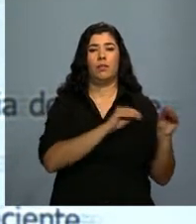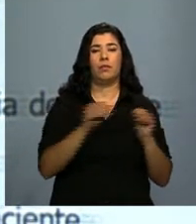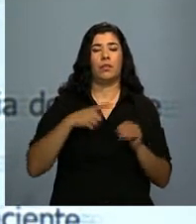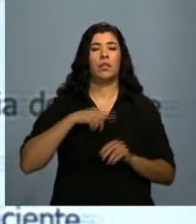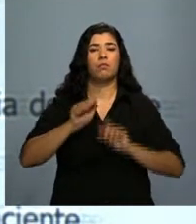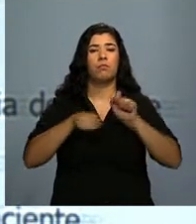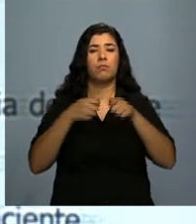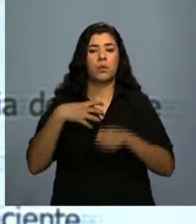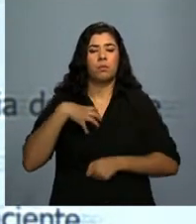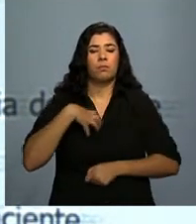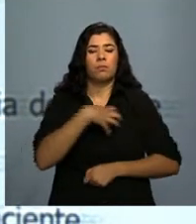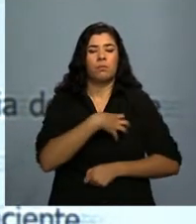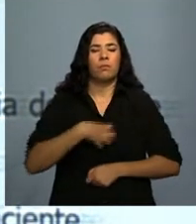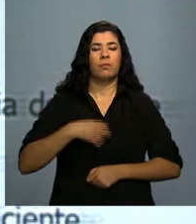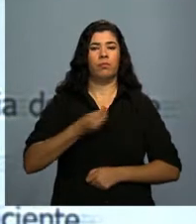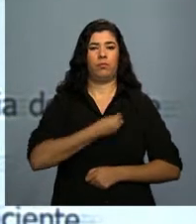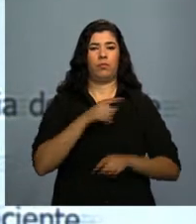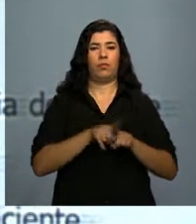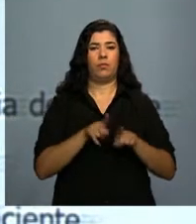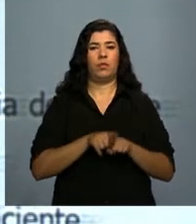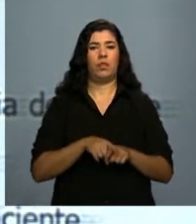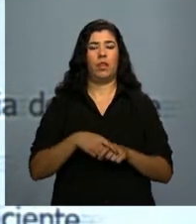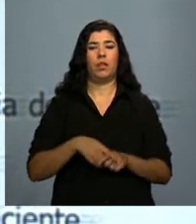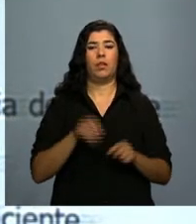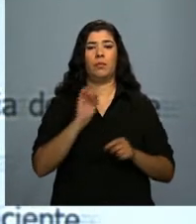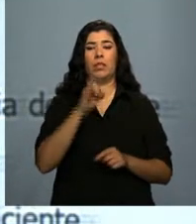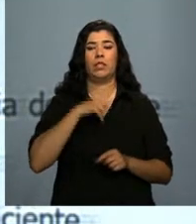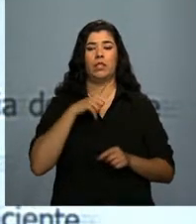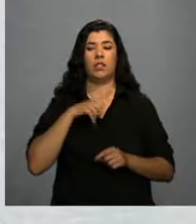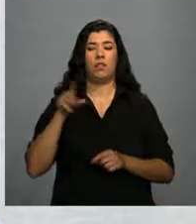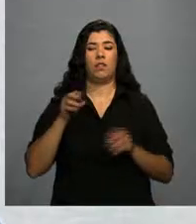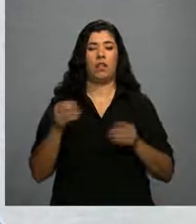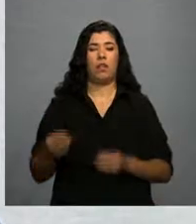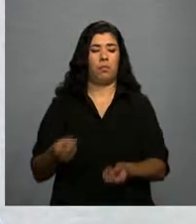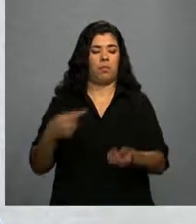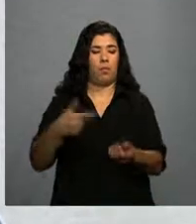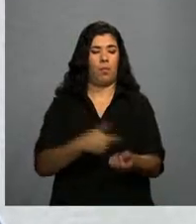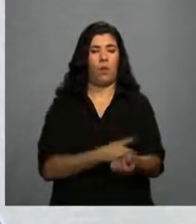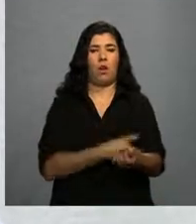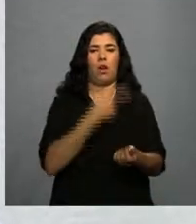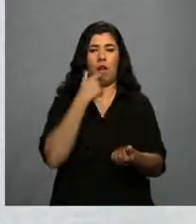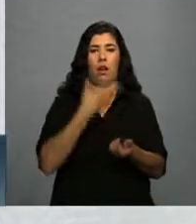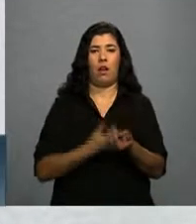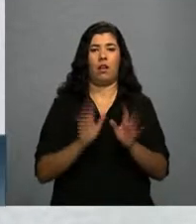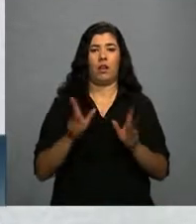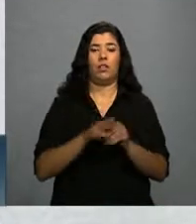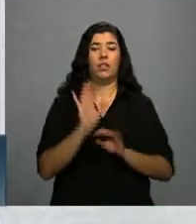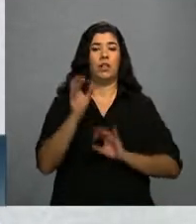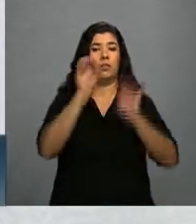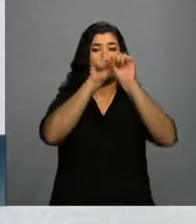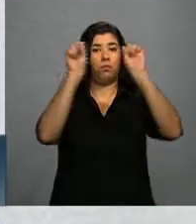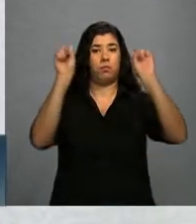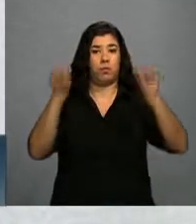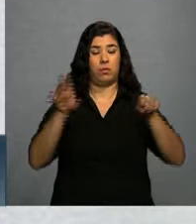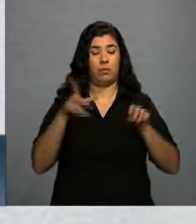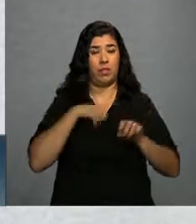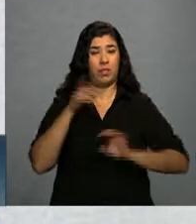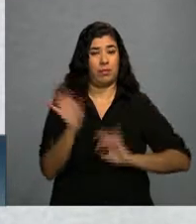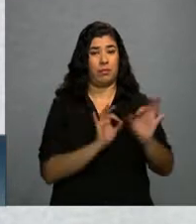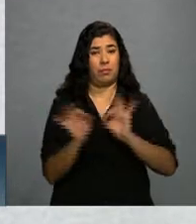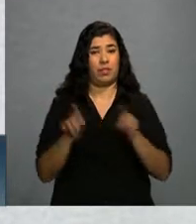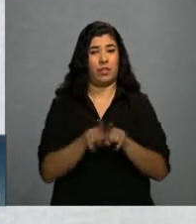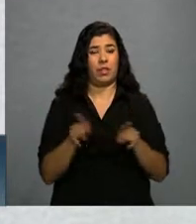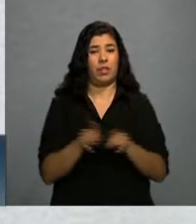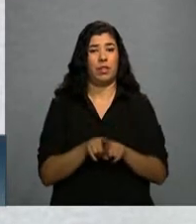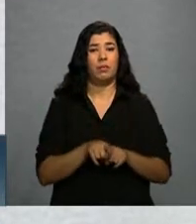vitais do paciente, e reação transfusional também. Eu quero deixar um destaque, que o sistema já vai estar preparado para exportação para o